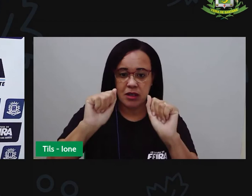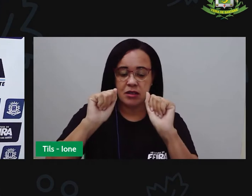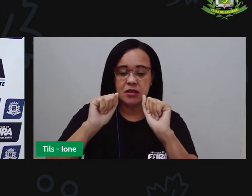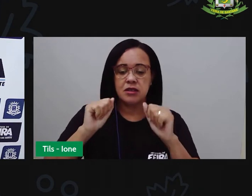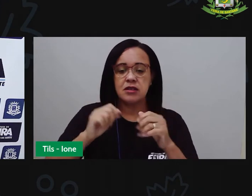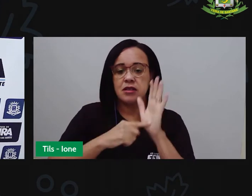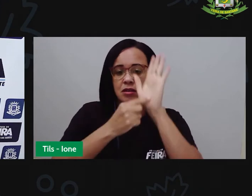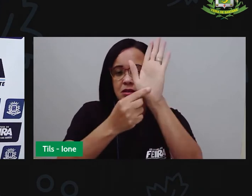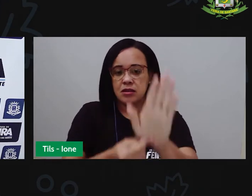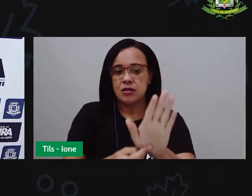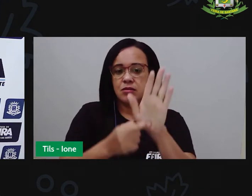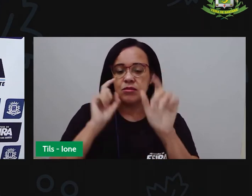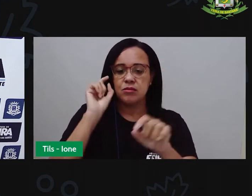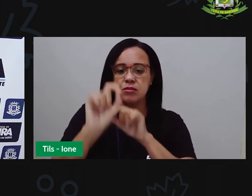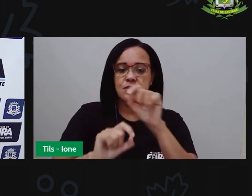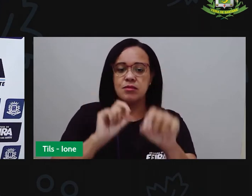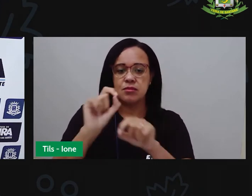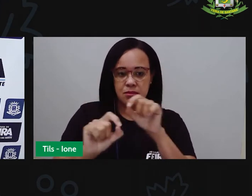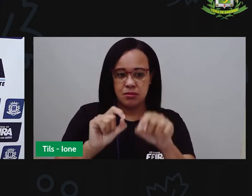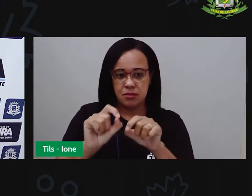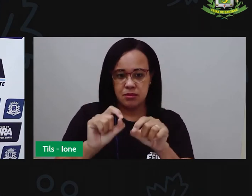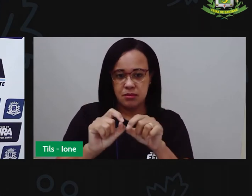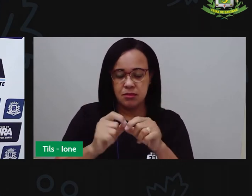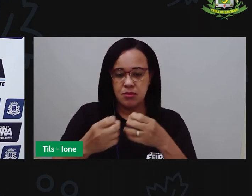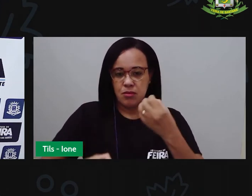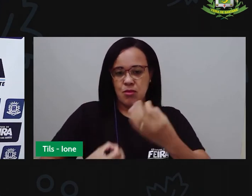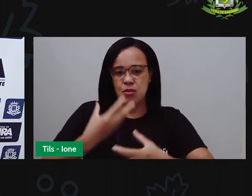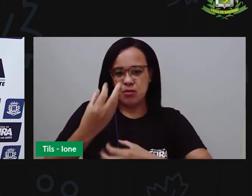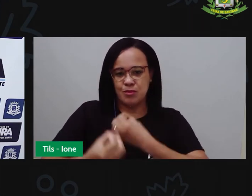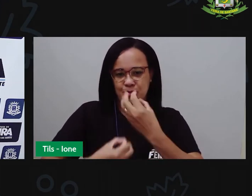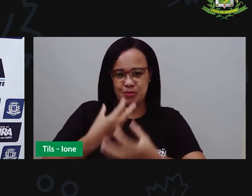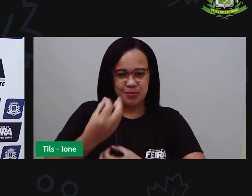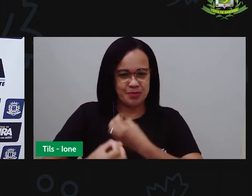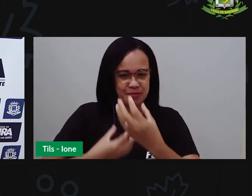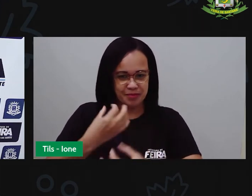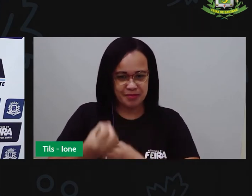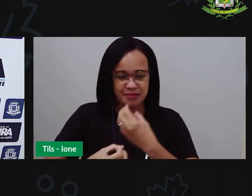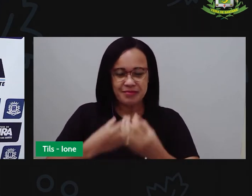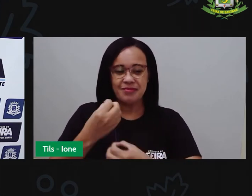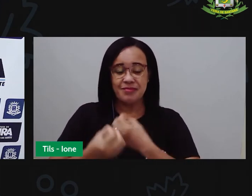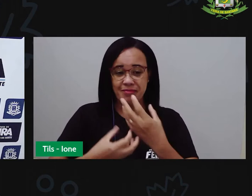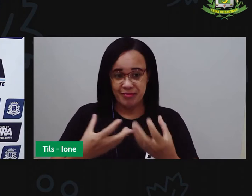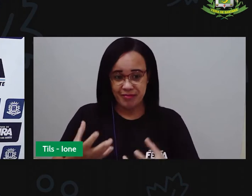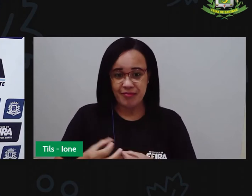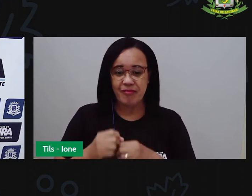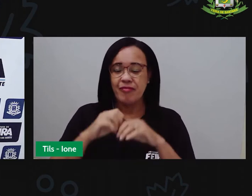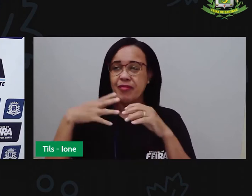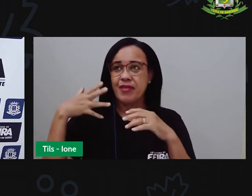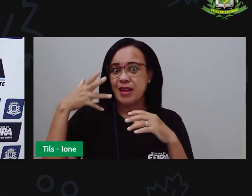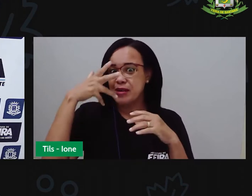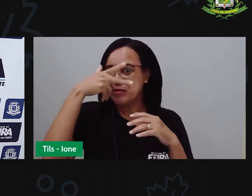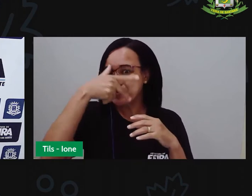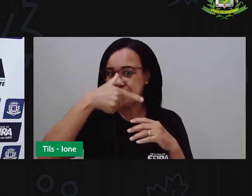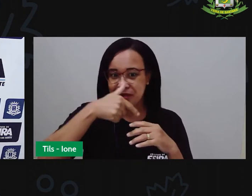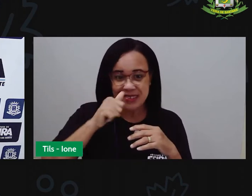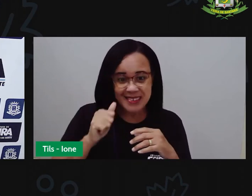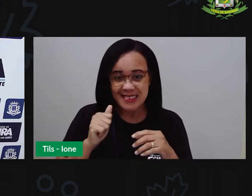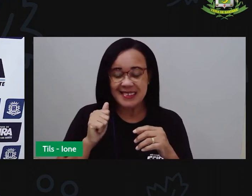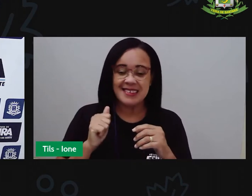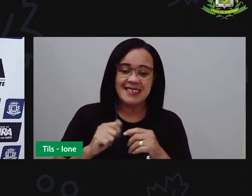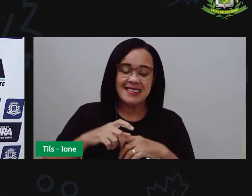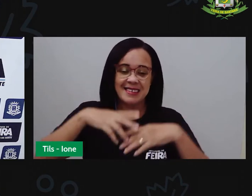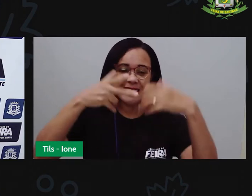quero mostrar para vocês uma poesia, uma poesia muito bonita que fala justamente